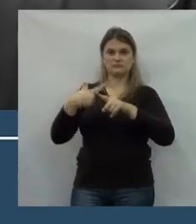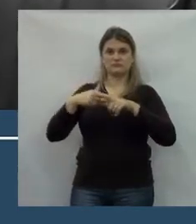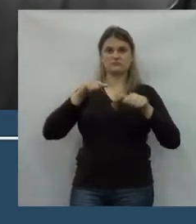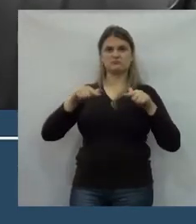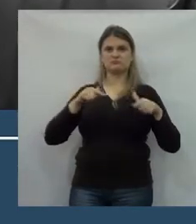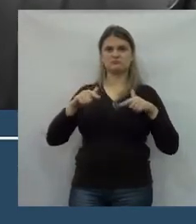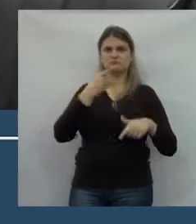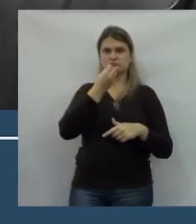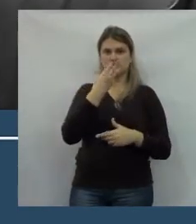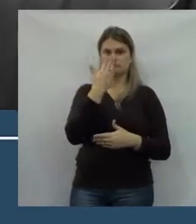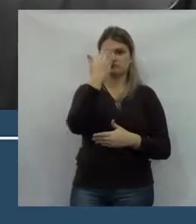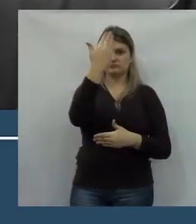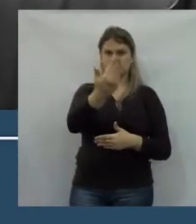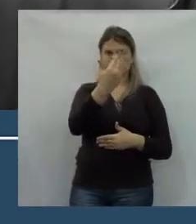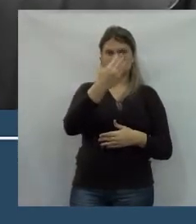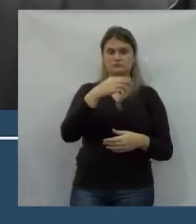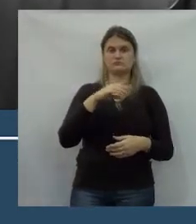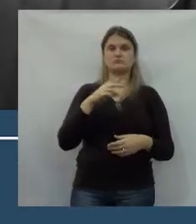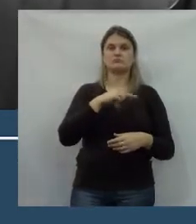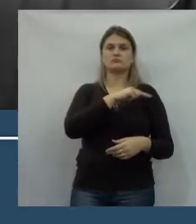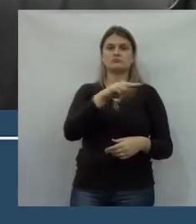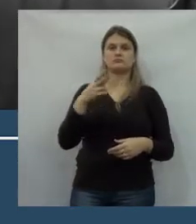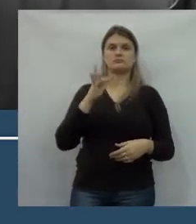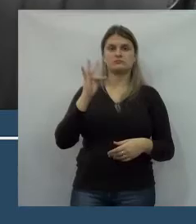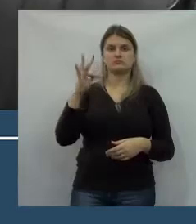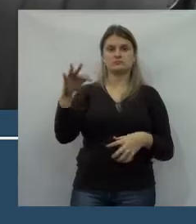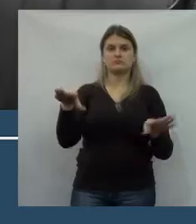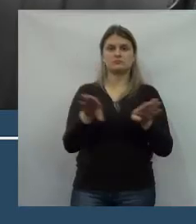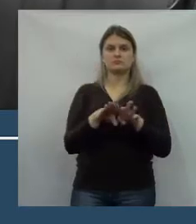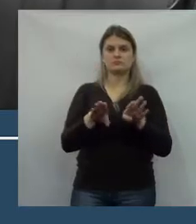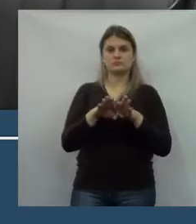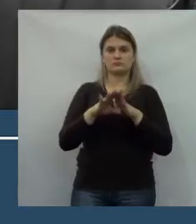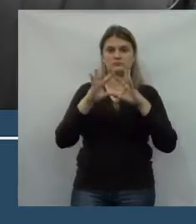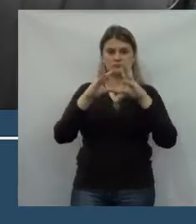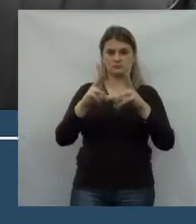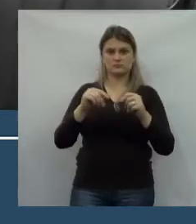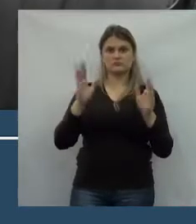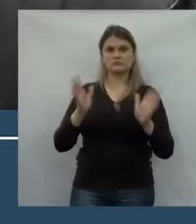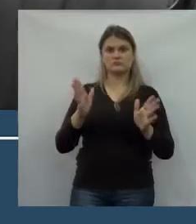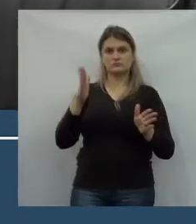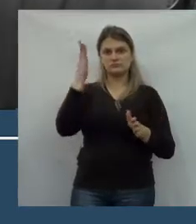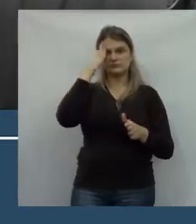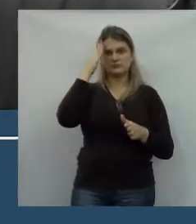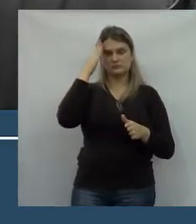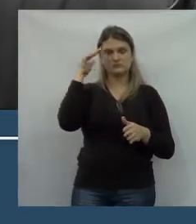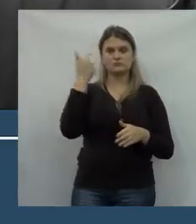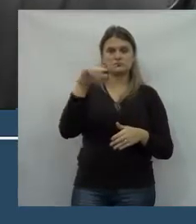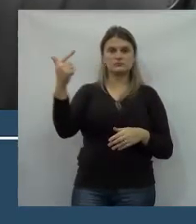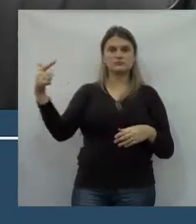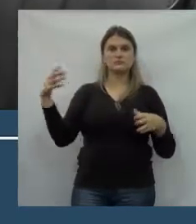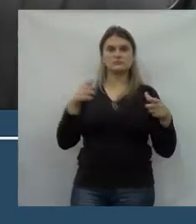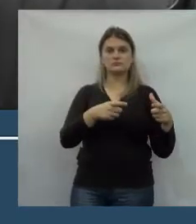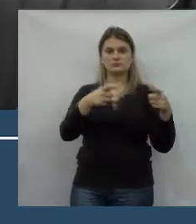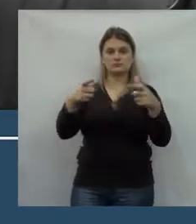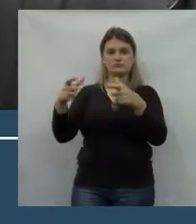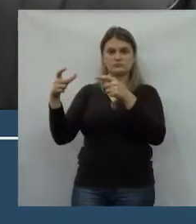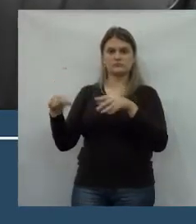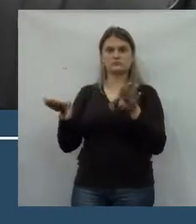trabalho perante a nossa faculdade e também agora sabemos que outros locais